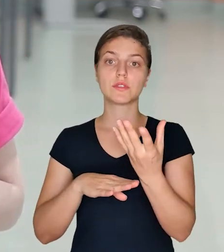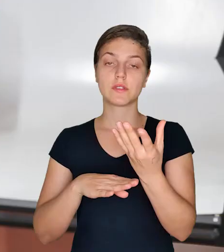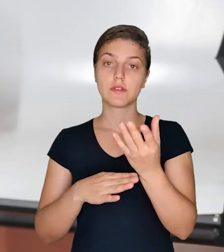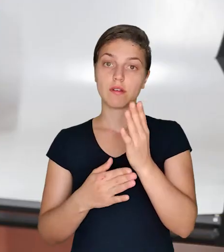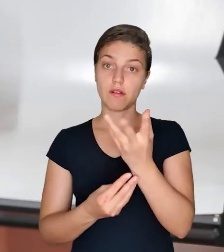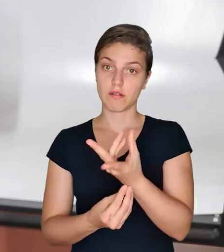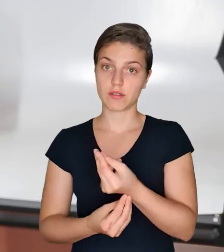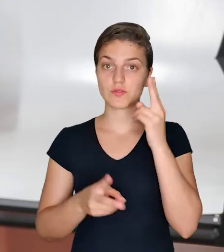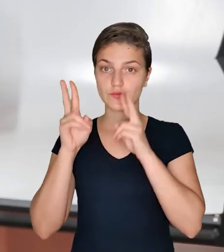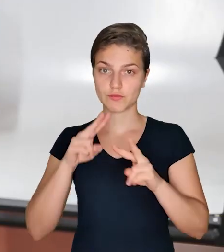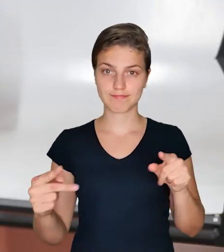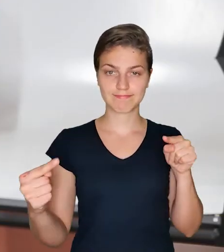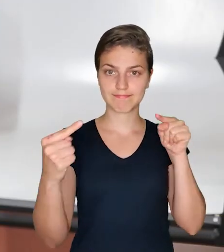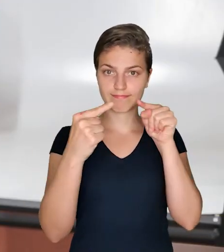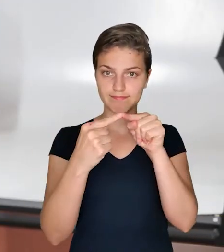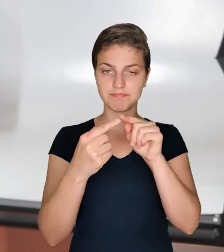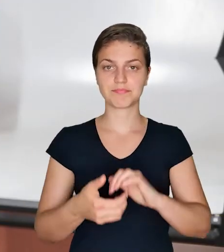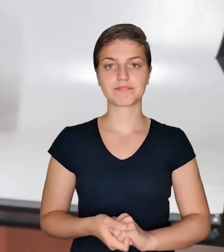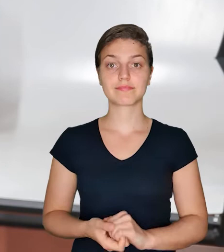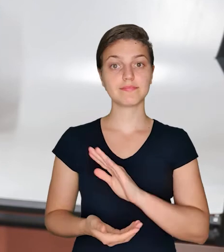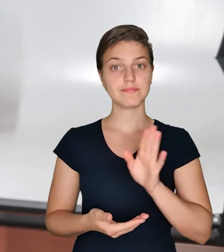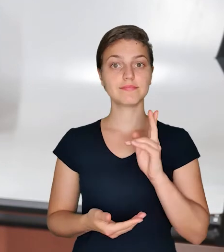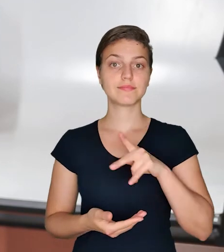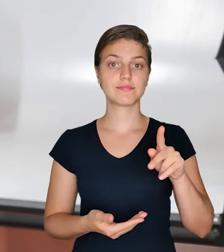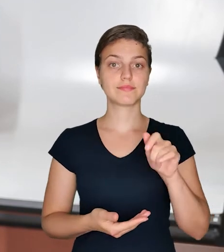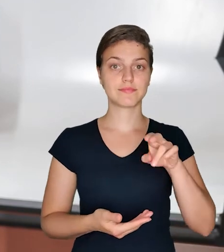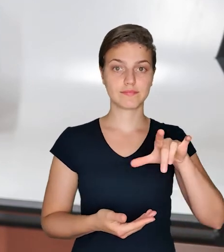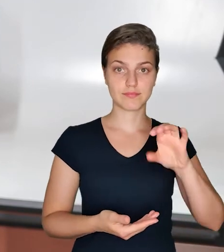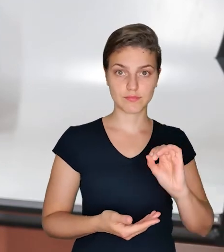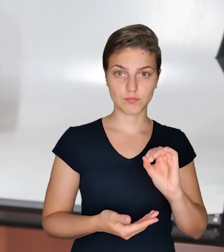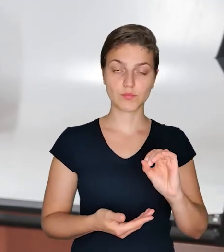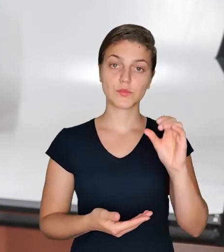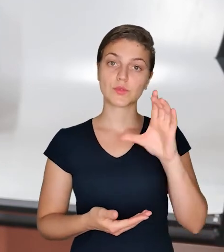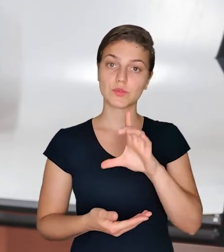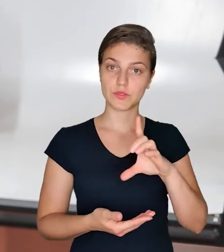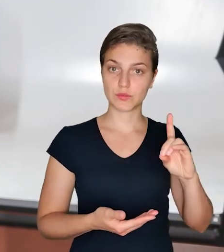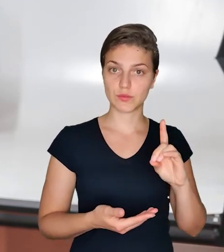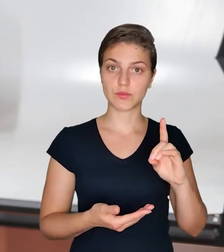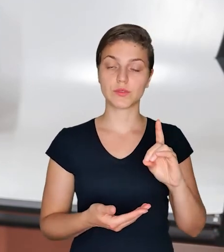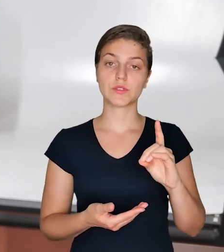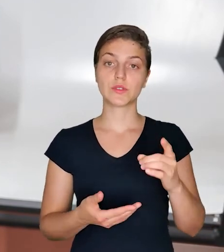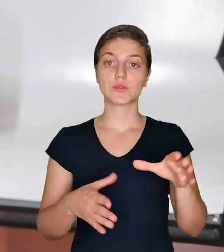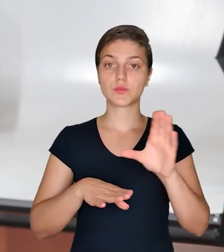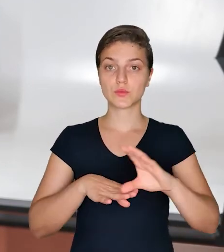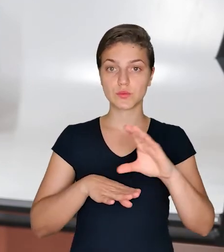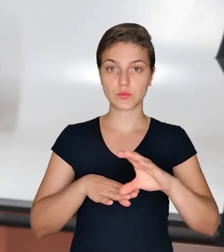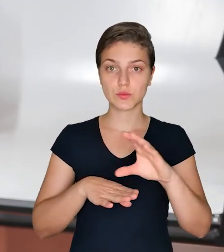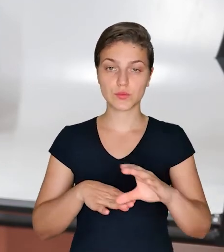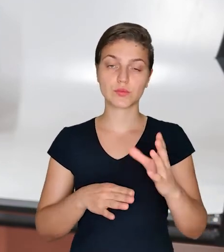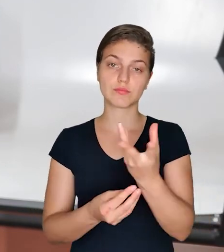você. Olá, eu sou o professor Paulo Camargo, um dos coordenadores dos cursos do Eixo Multiartes, junto com a